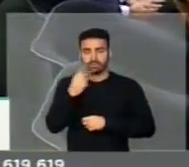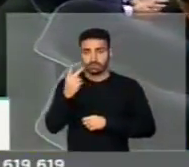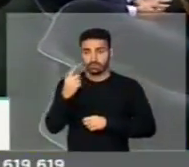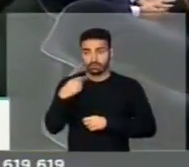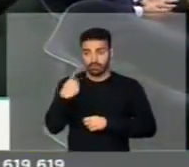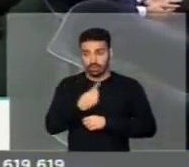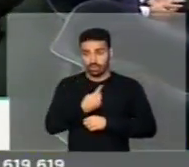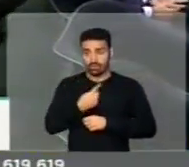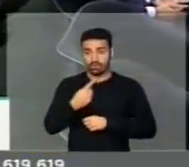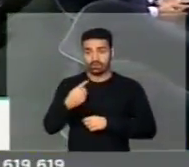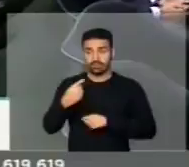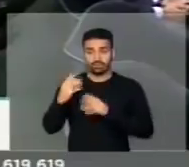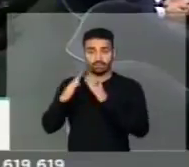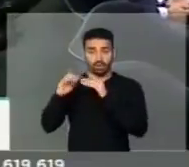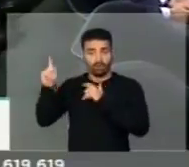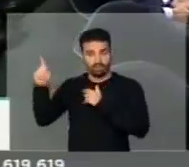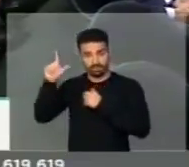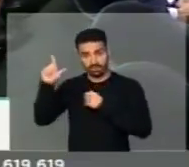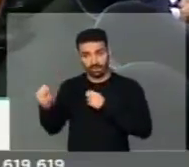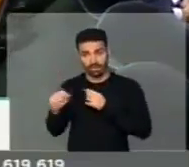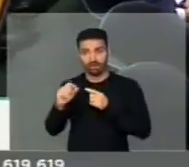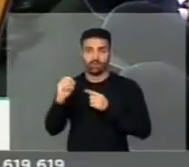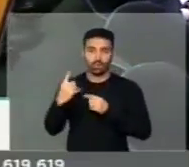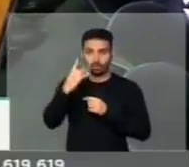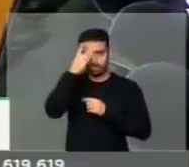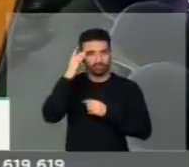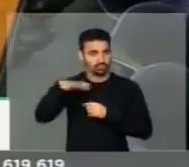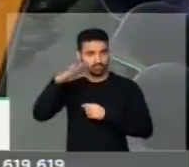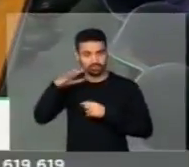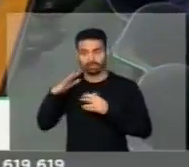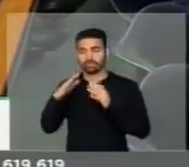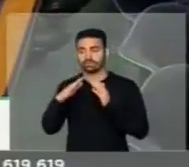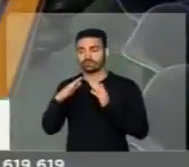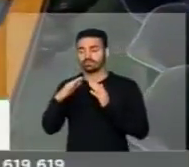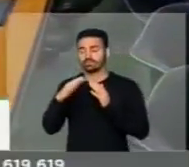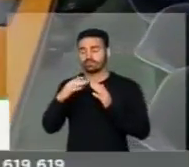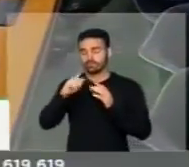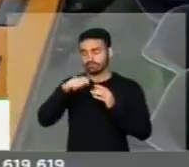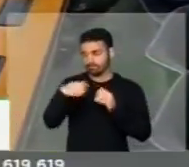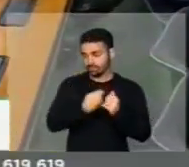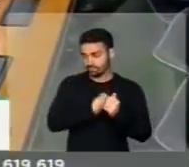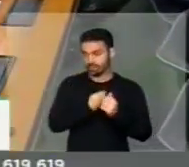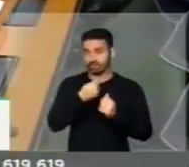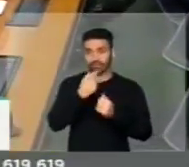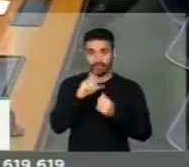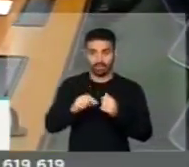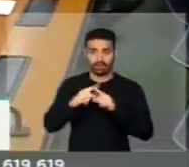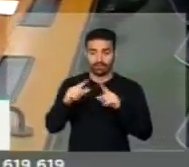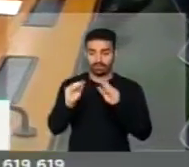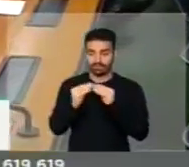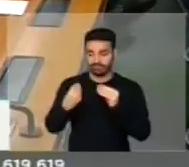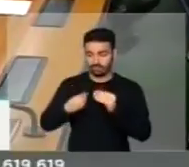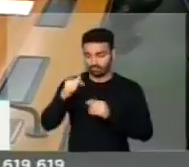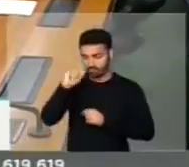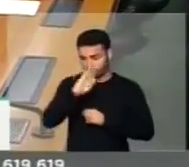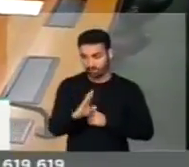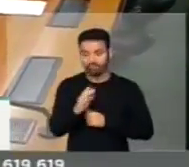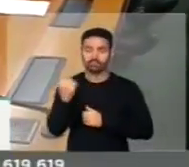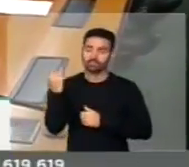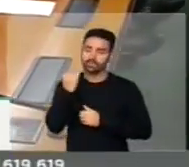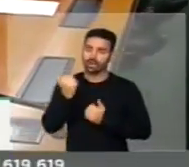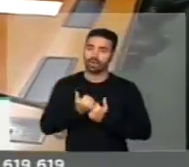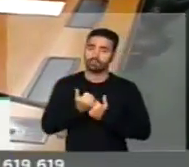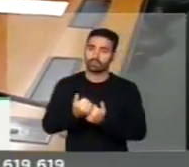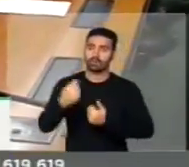estamos na Itália, ou para nós que somos italianos, que vivemos aqui no Brasil, é muito importante também nos apoiarmos na política